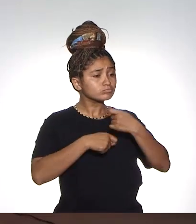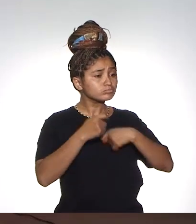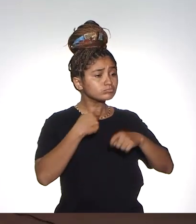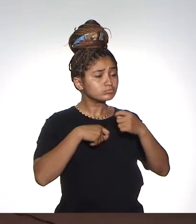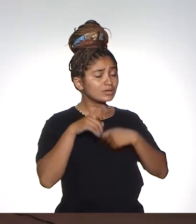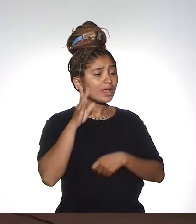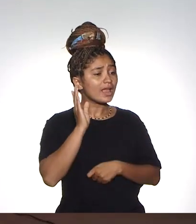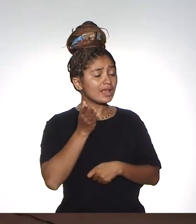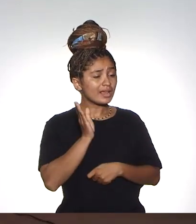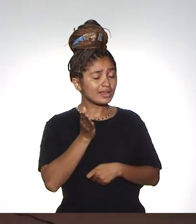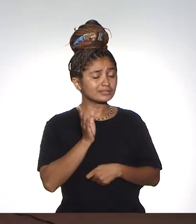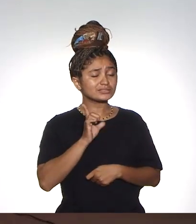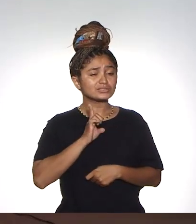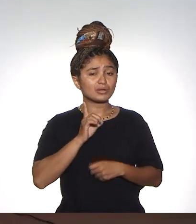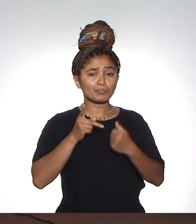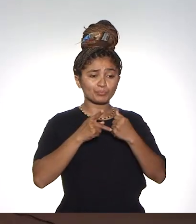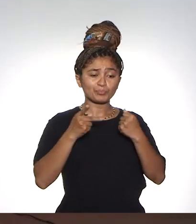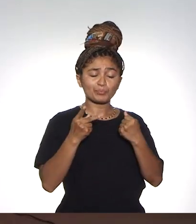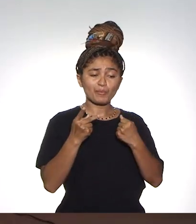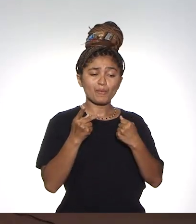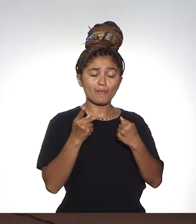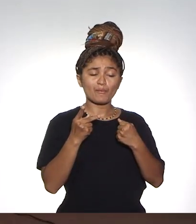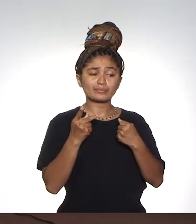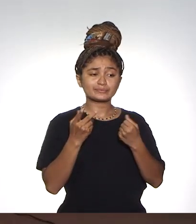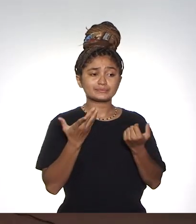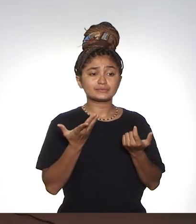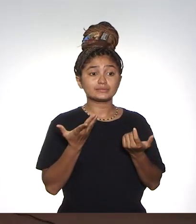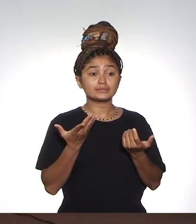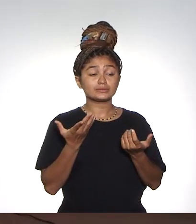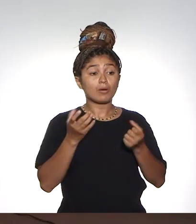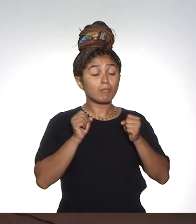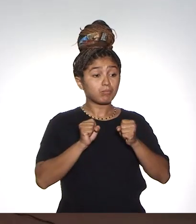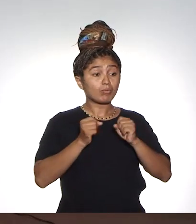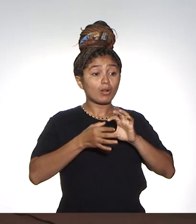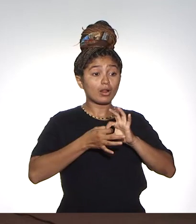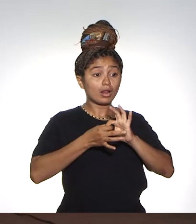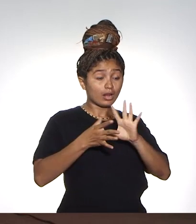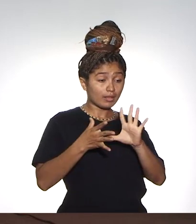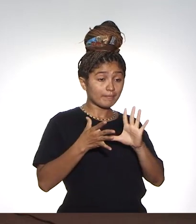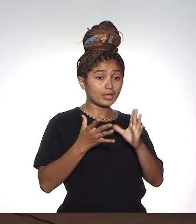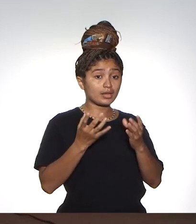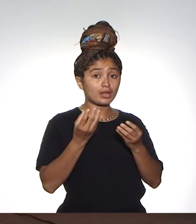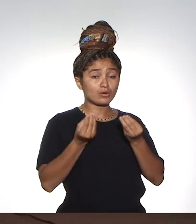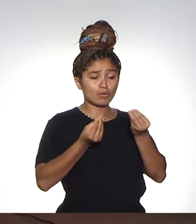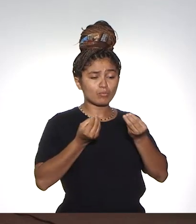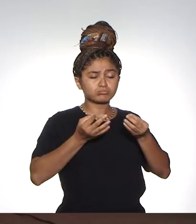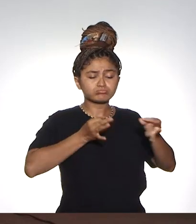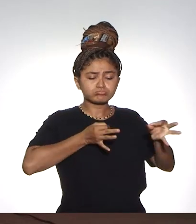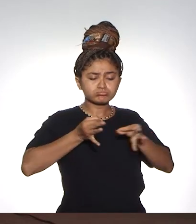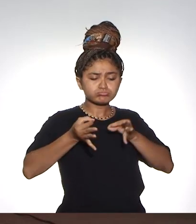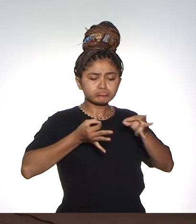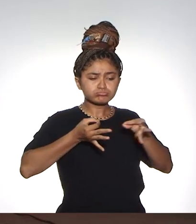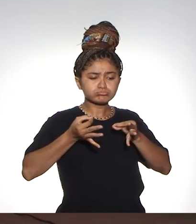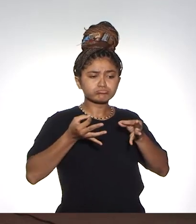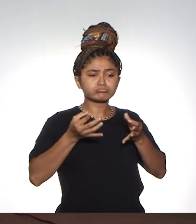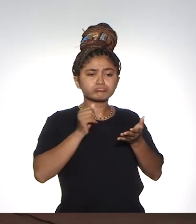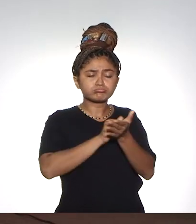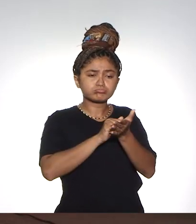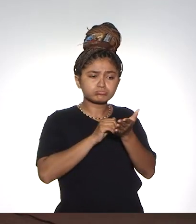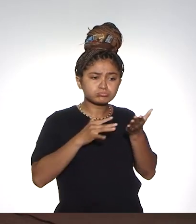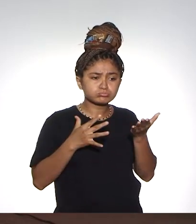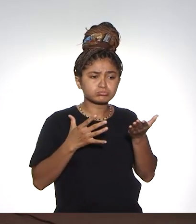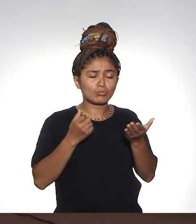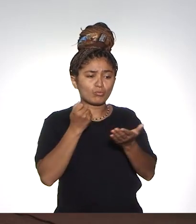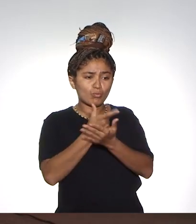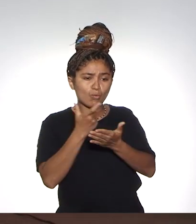Essa questão orçamentária é uma demanda muito antiga dos cursos de pós-graduação, para que eles possam ter liberdade e autonomia para o gerenciamento